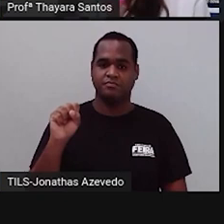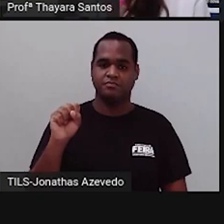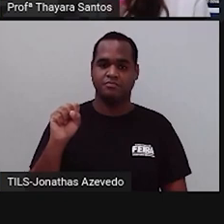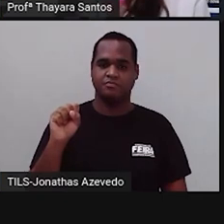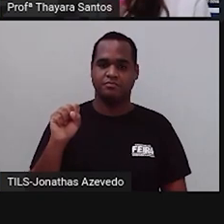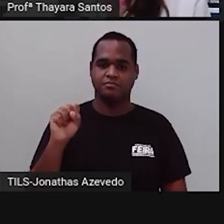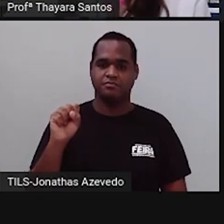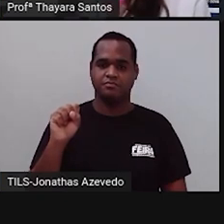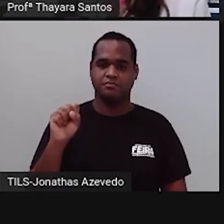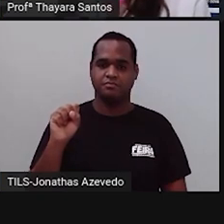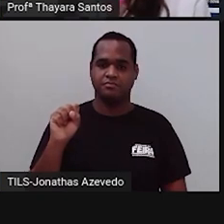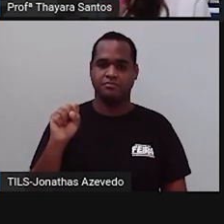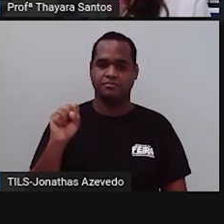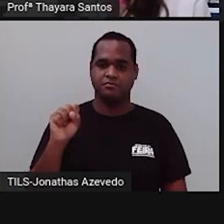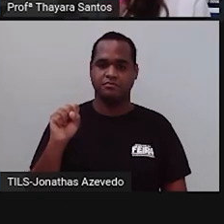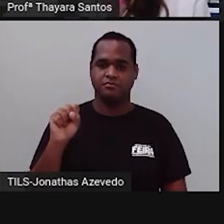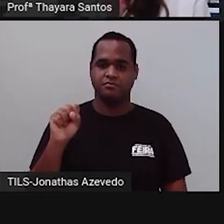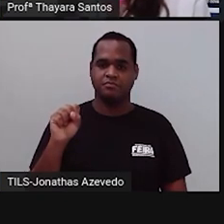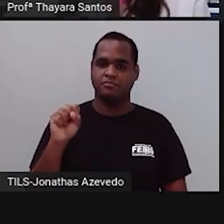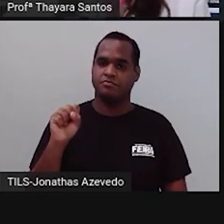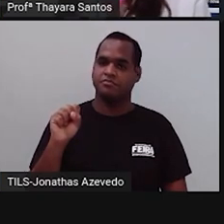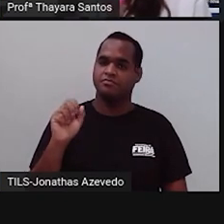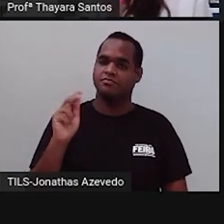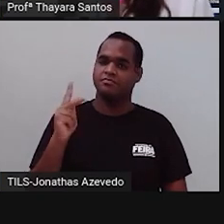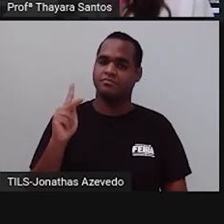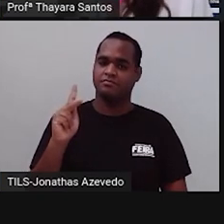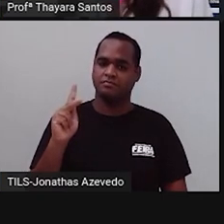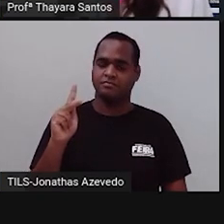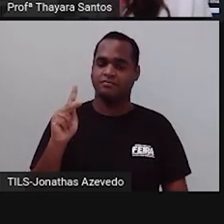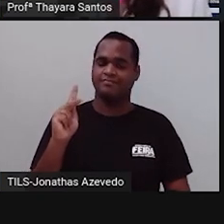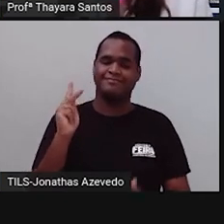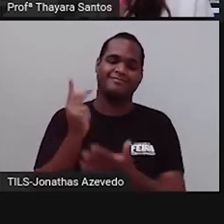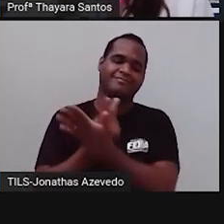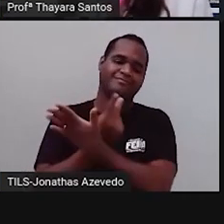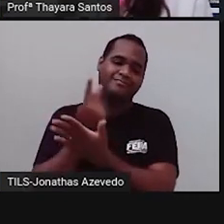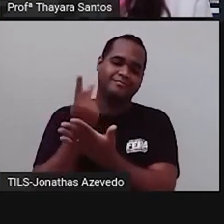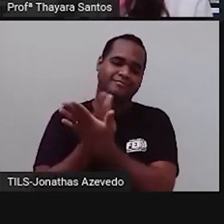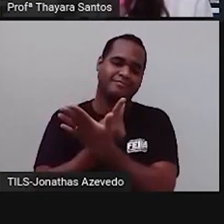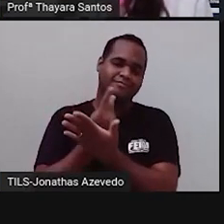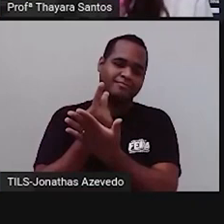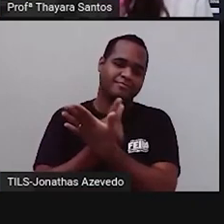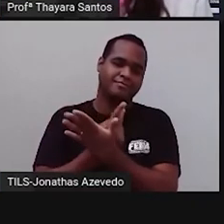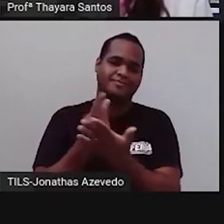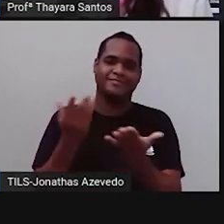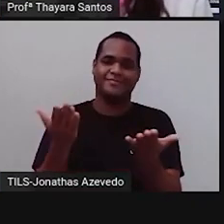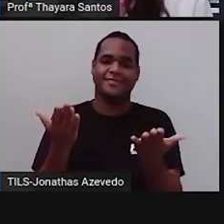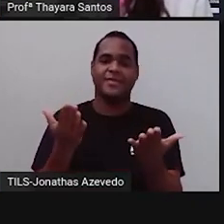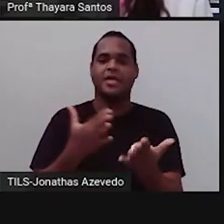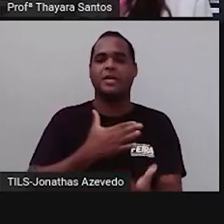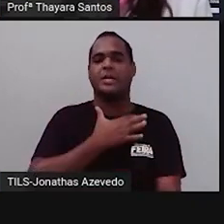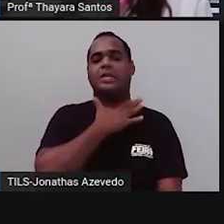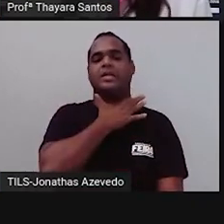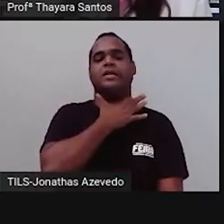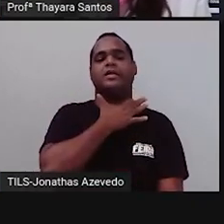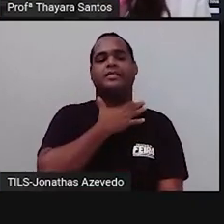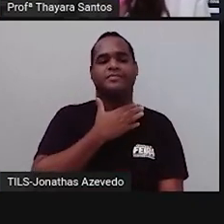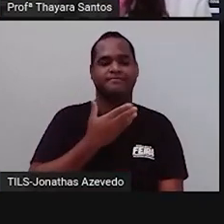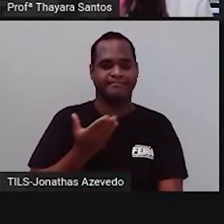Acertei. Vamos ver agora. Errei. E agora o meu bonequinho foi enforcado.